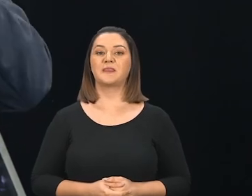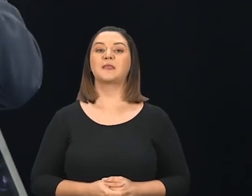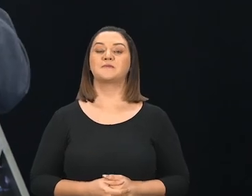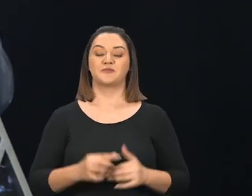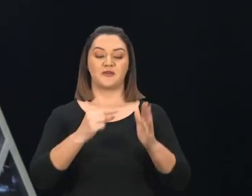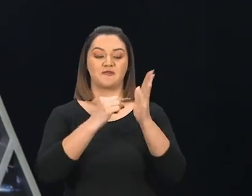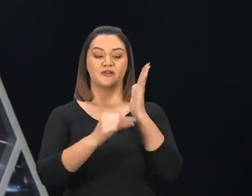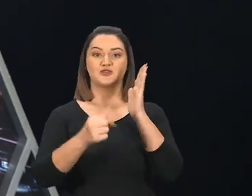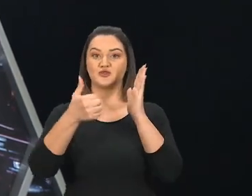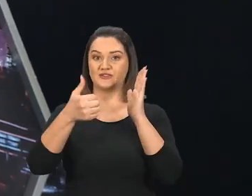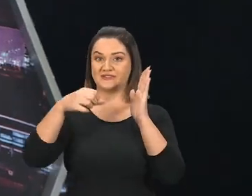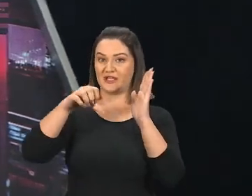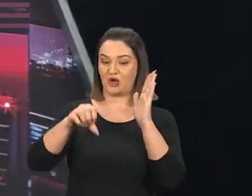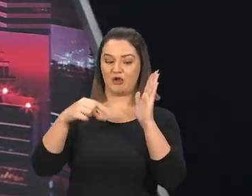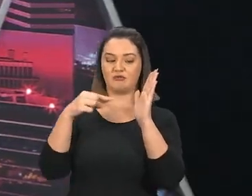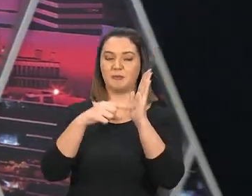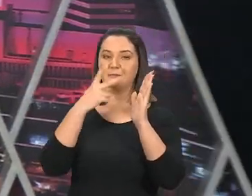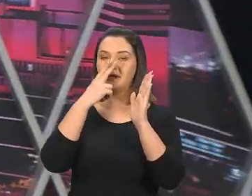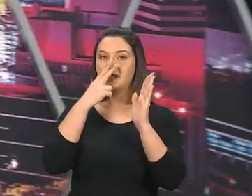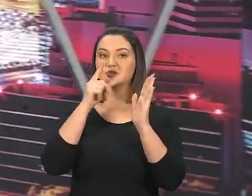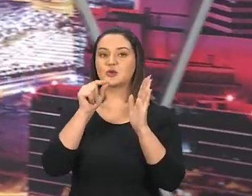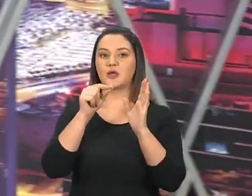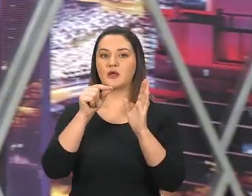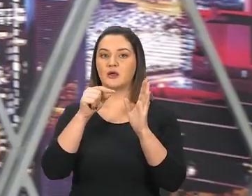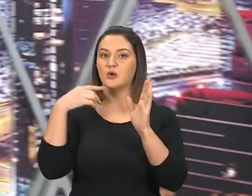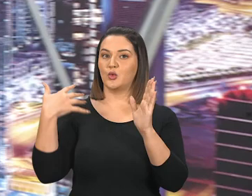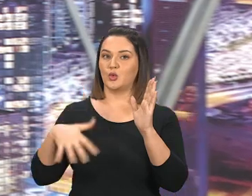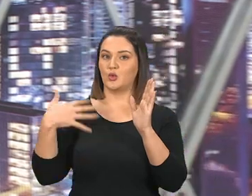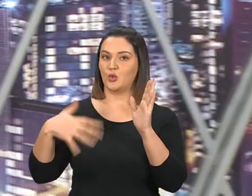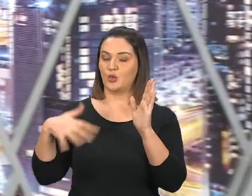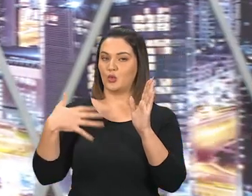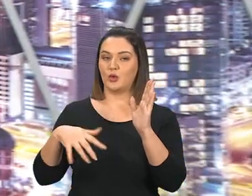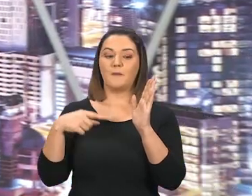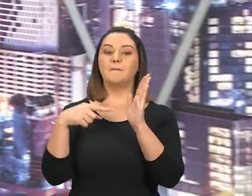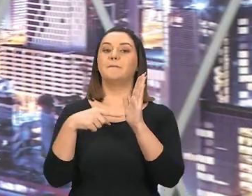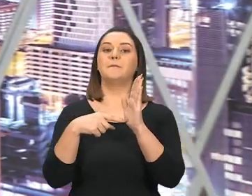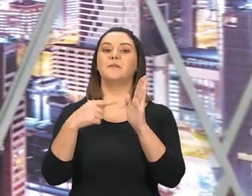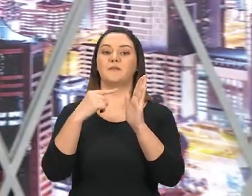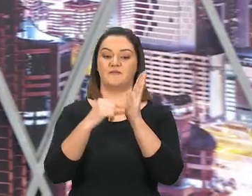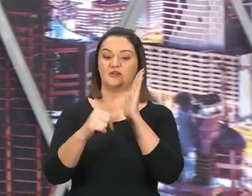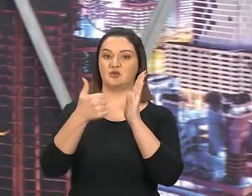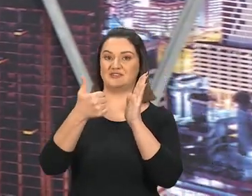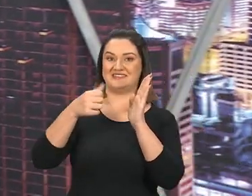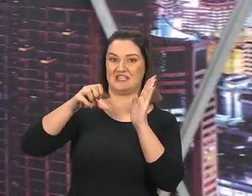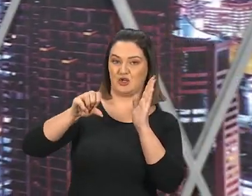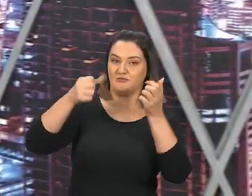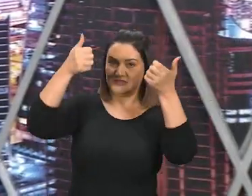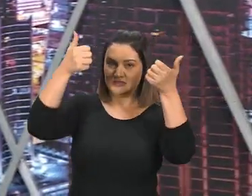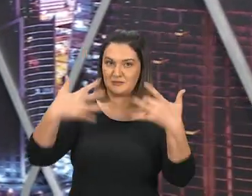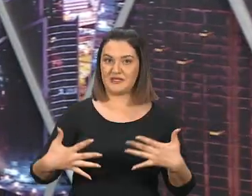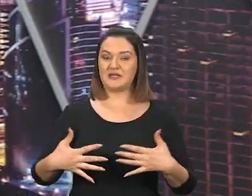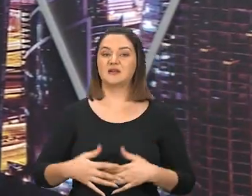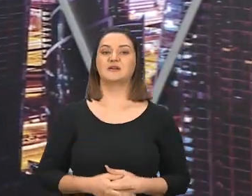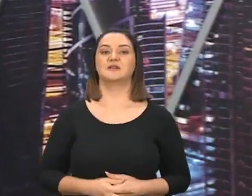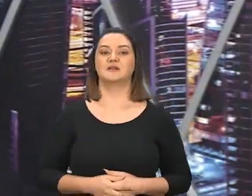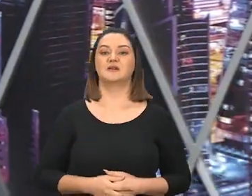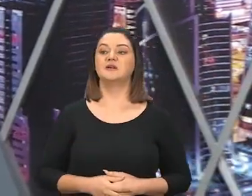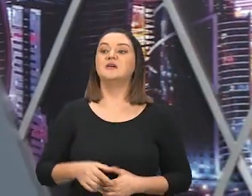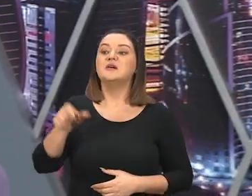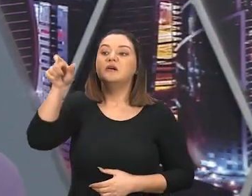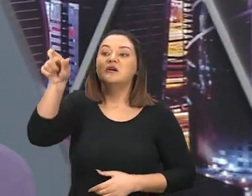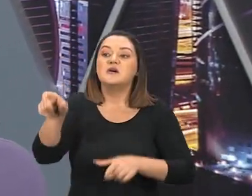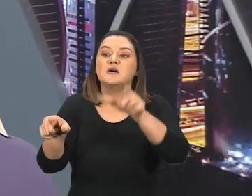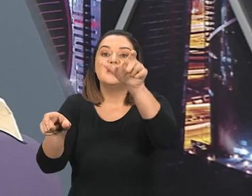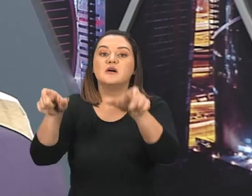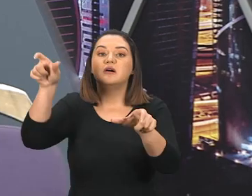Mas o 19 é uma bomba. O 19 é uma bomba. Porque o verso 19, ele fala exatamente assim. Fala que